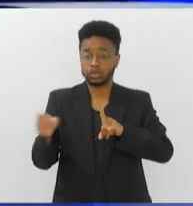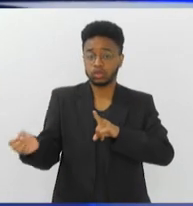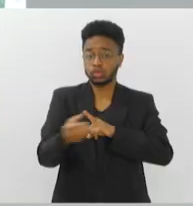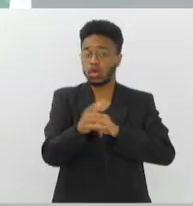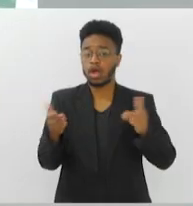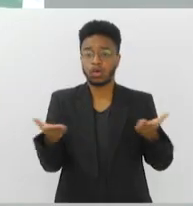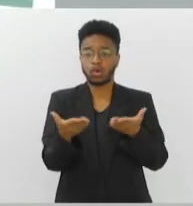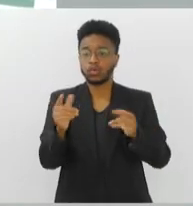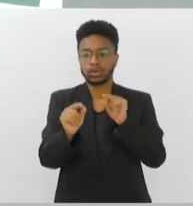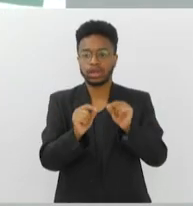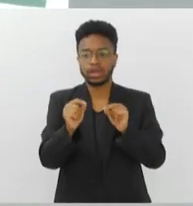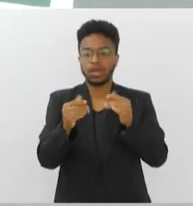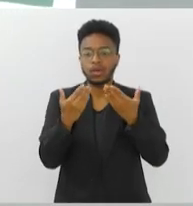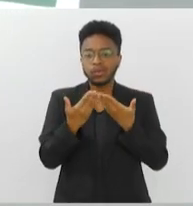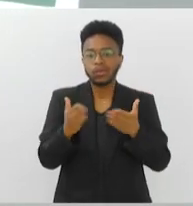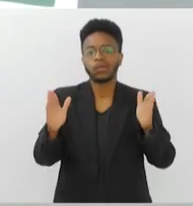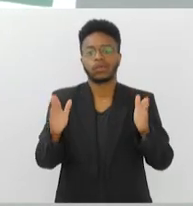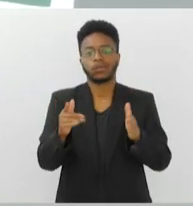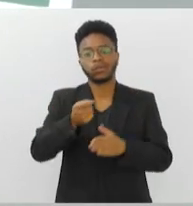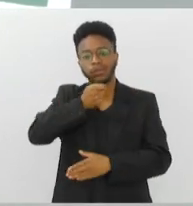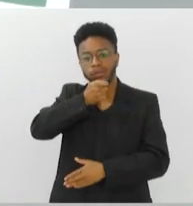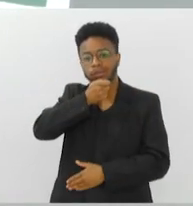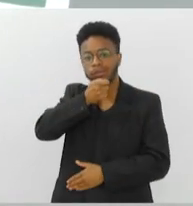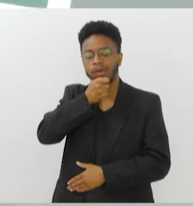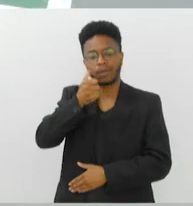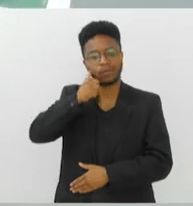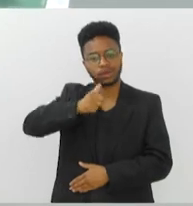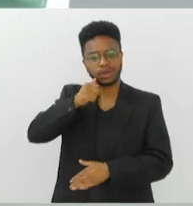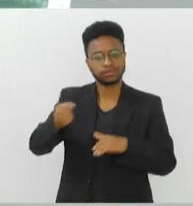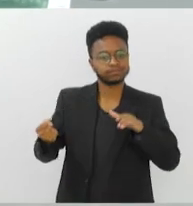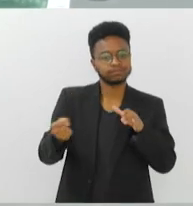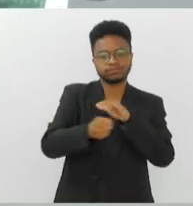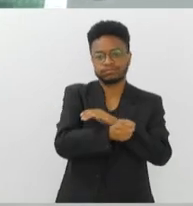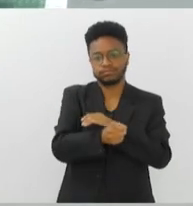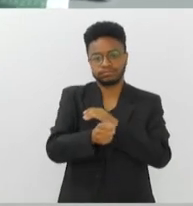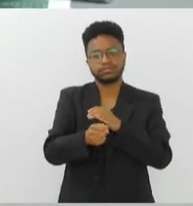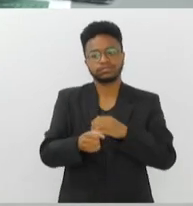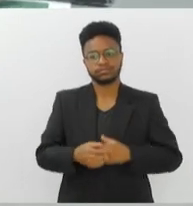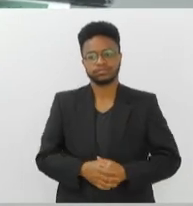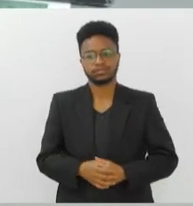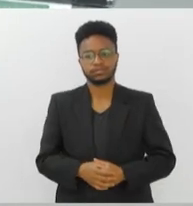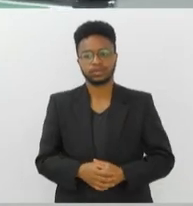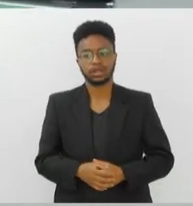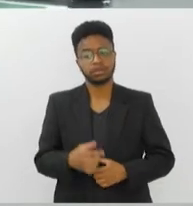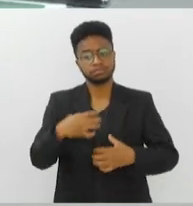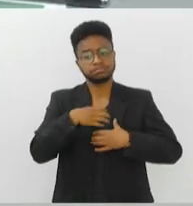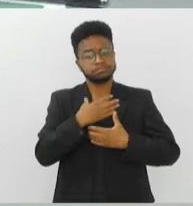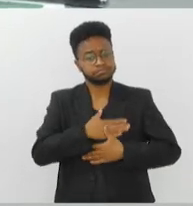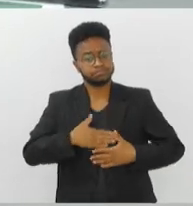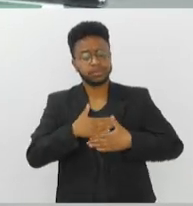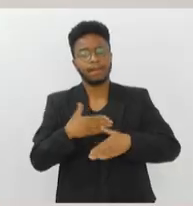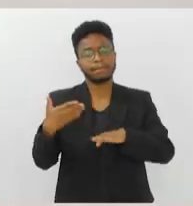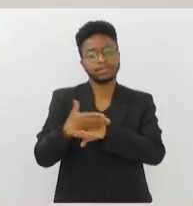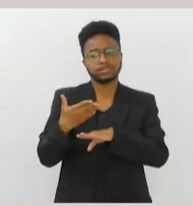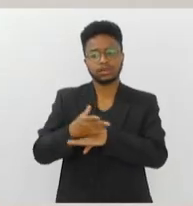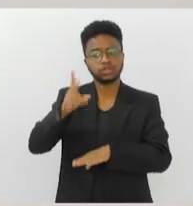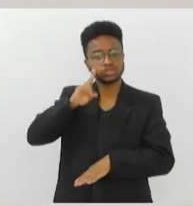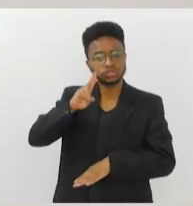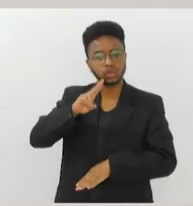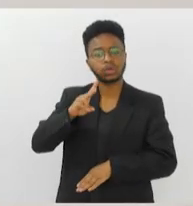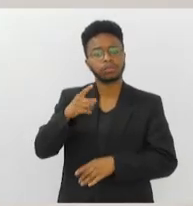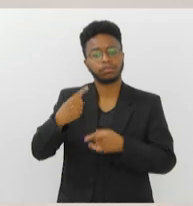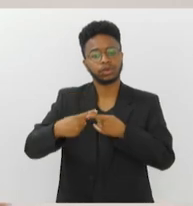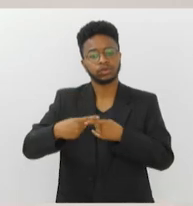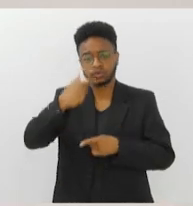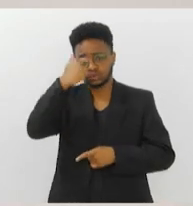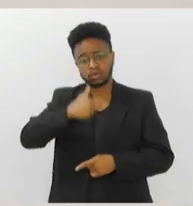cobertura foi a estreia de uma comentarista no nosso time. Sinto muito honrada e lisonjeada de poder ter feito parte dessa história com uma mulher,